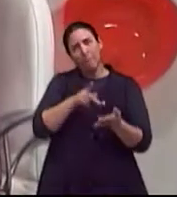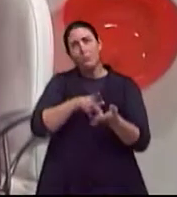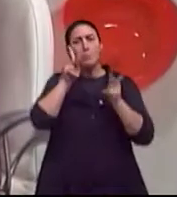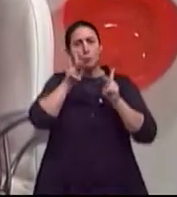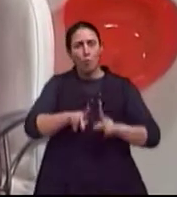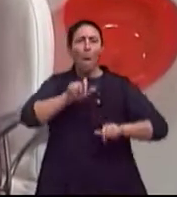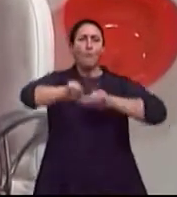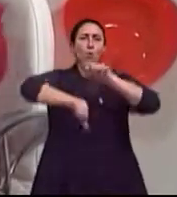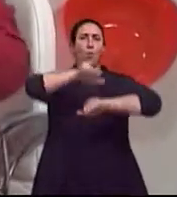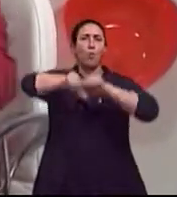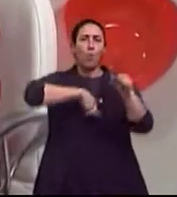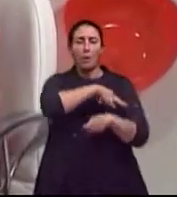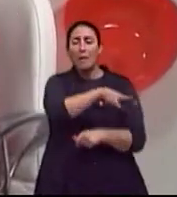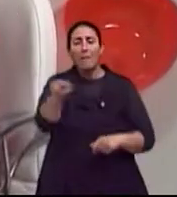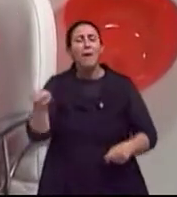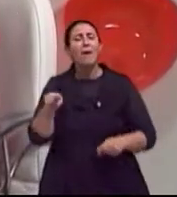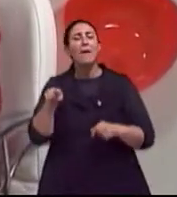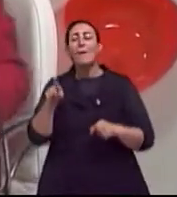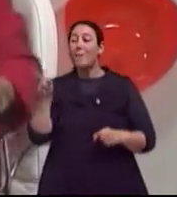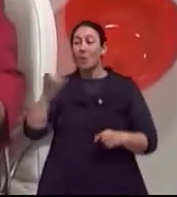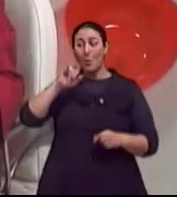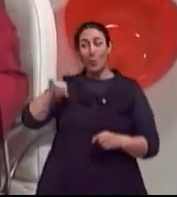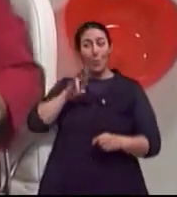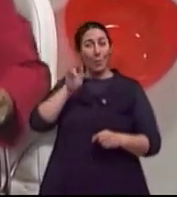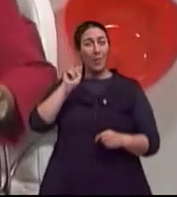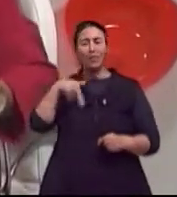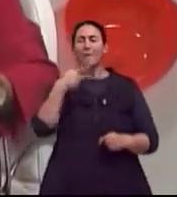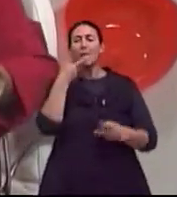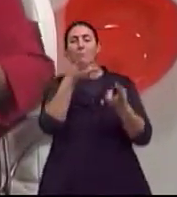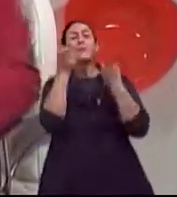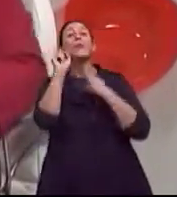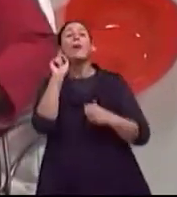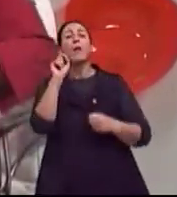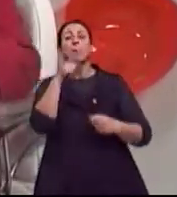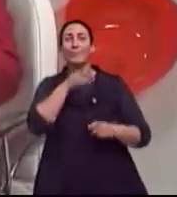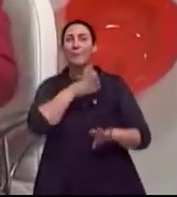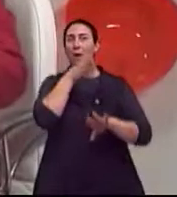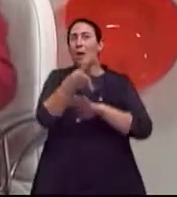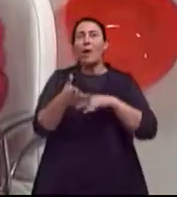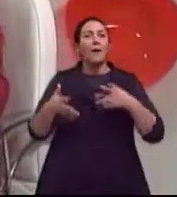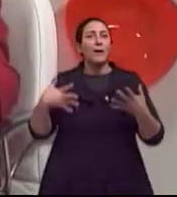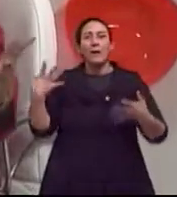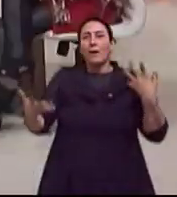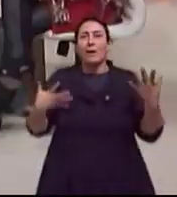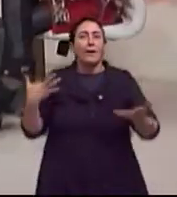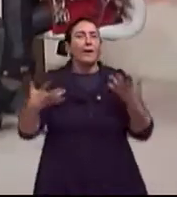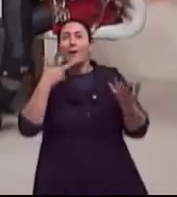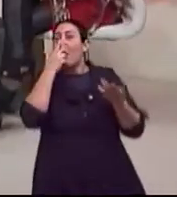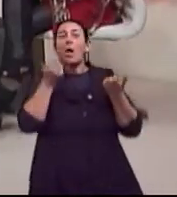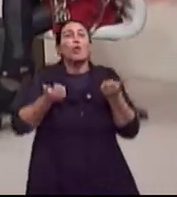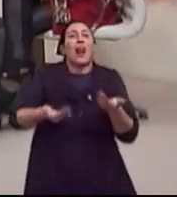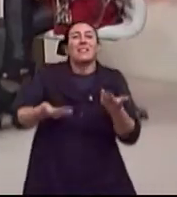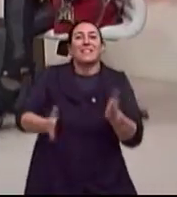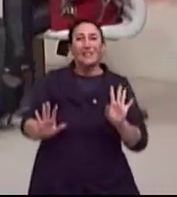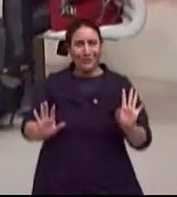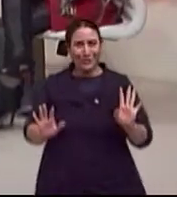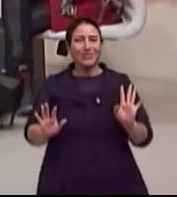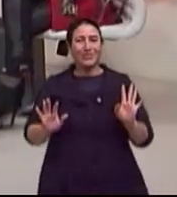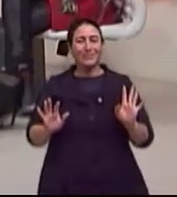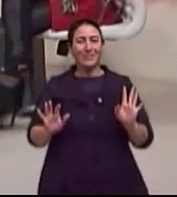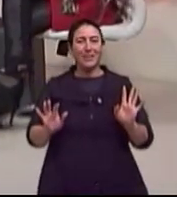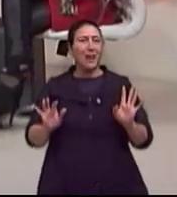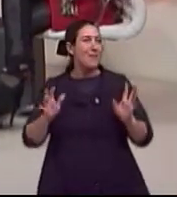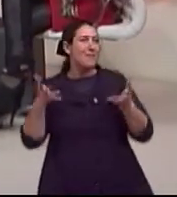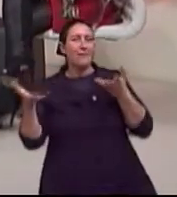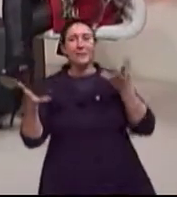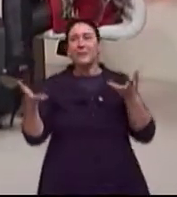Mas o Juan disse assim, quando vão para os bailes, a gente nota que eles vão como se fossem adolescentes. Assim, aquela